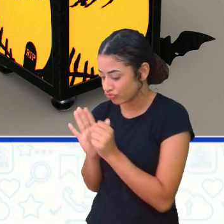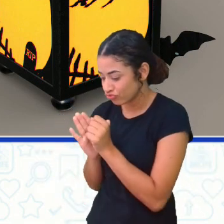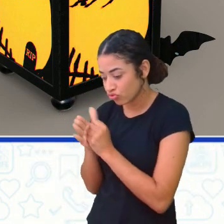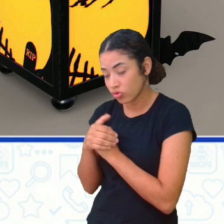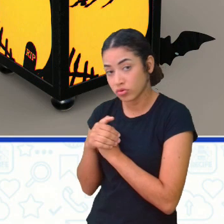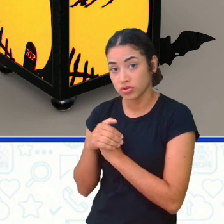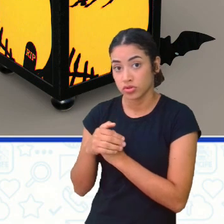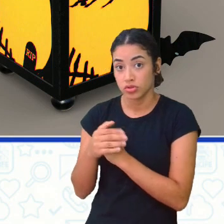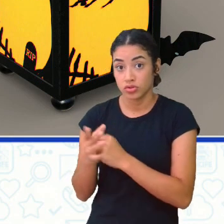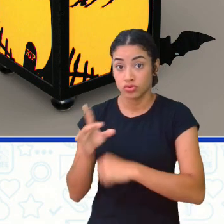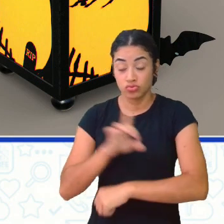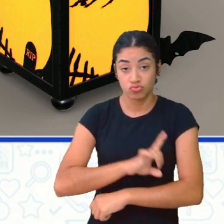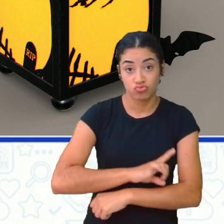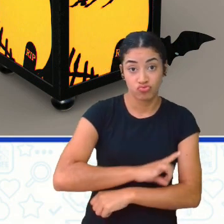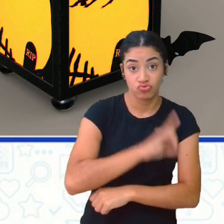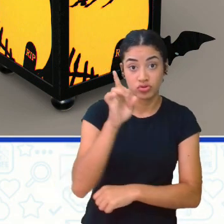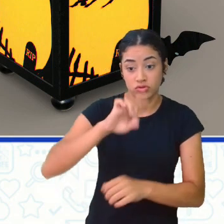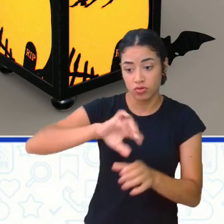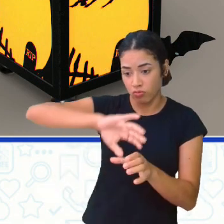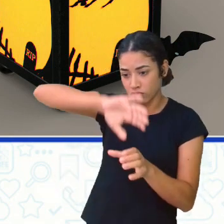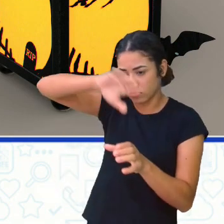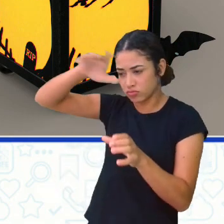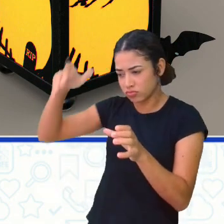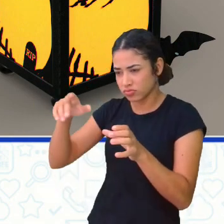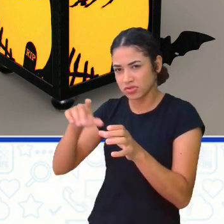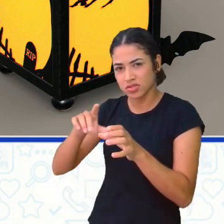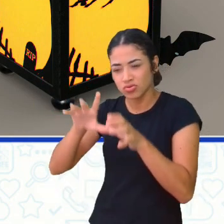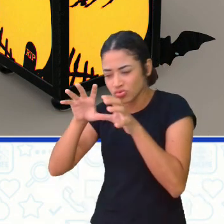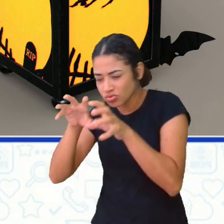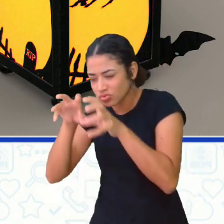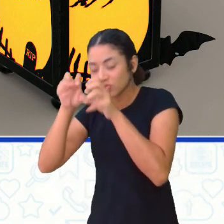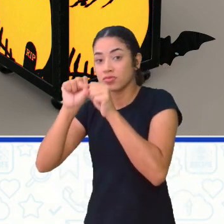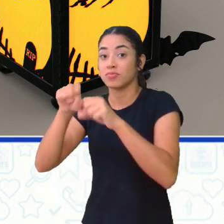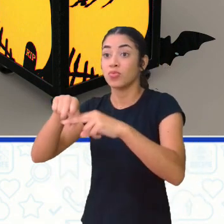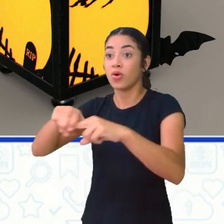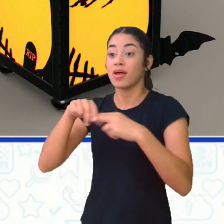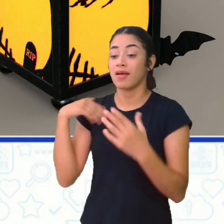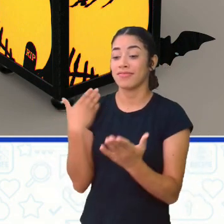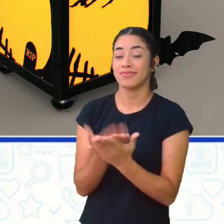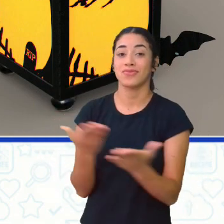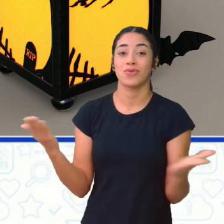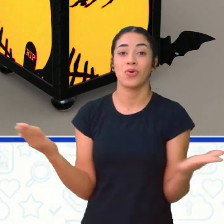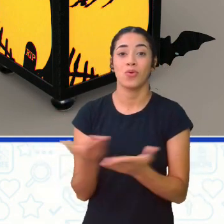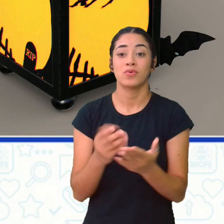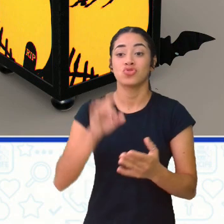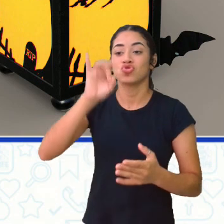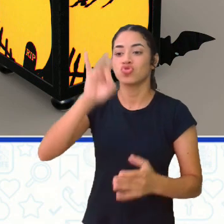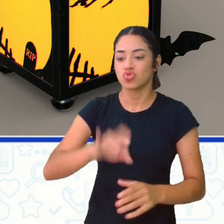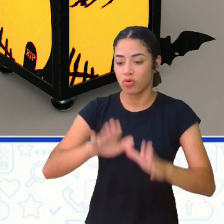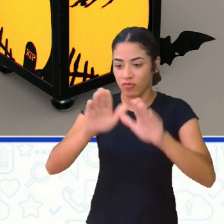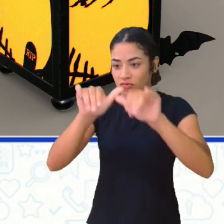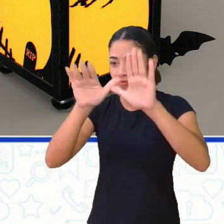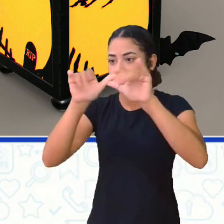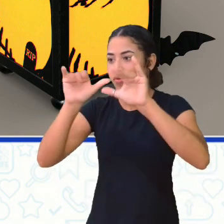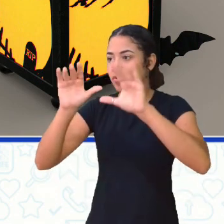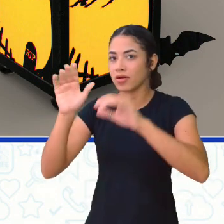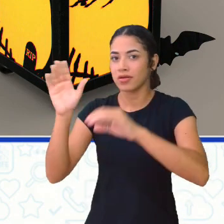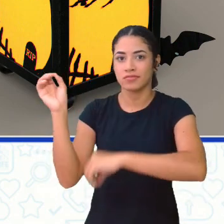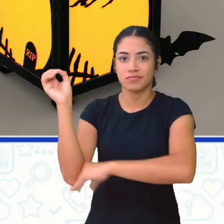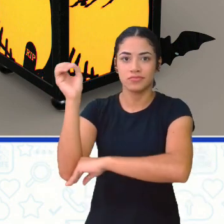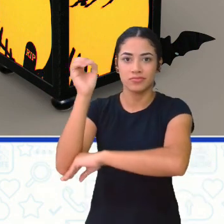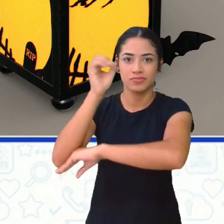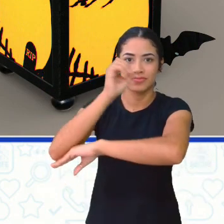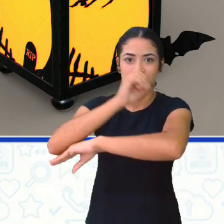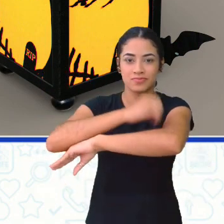durante o dia em cavernas e lugares escuros E é por isso que até hoje ele só voa à noite Então,